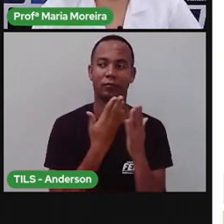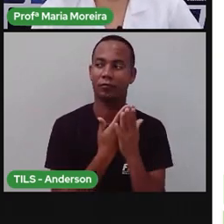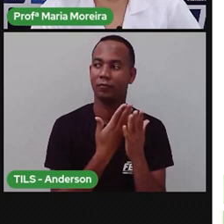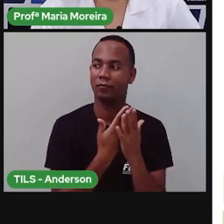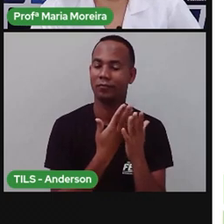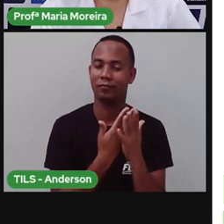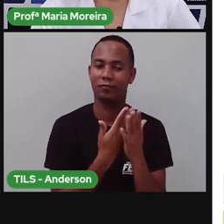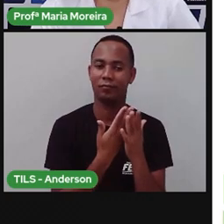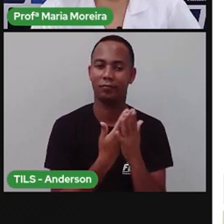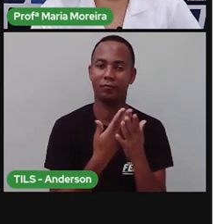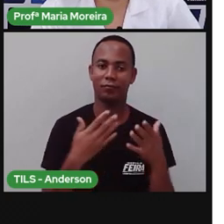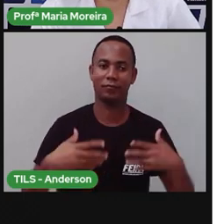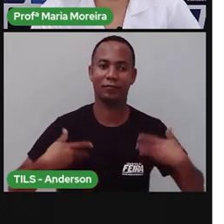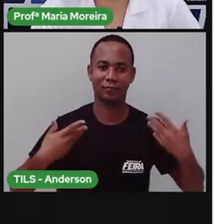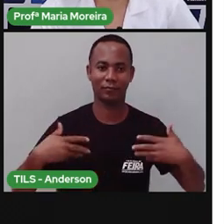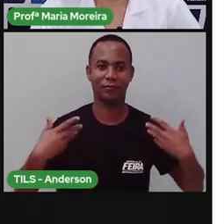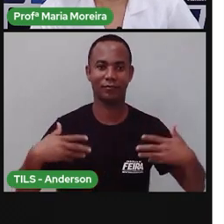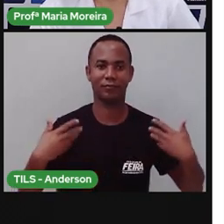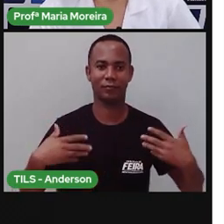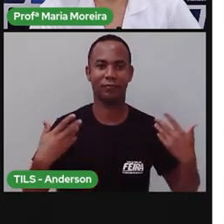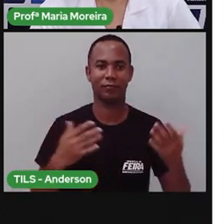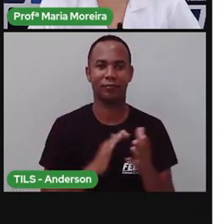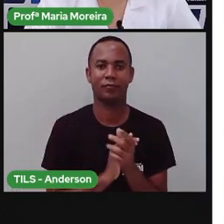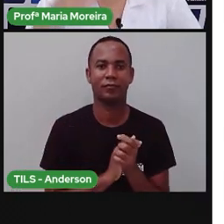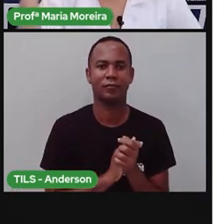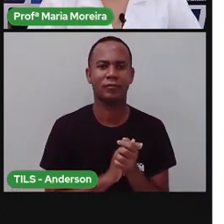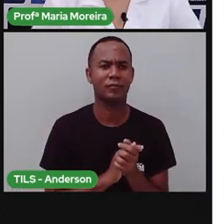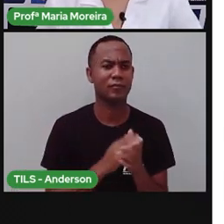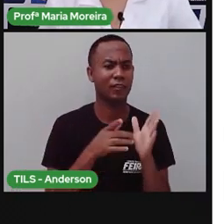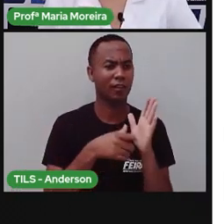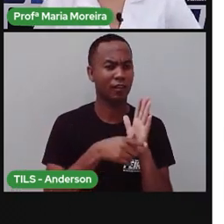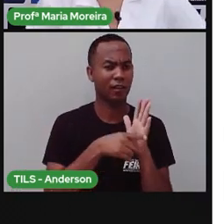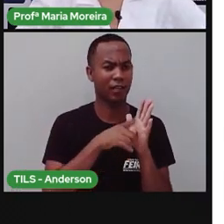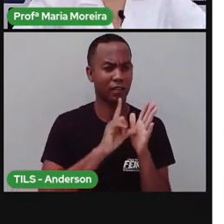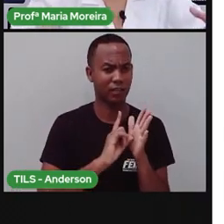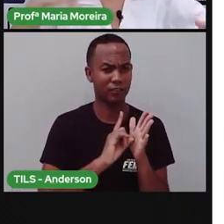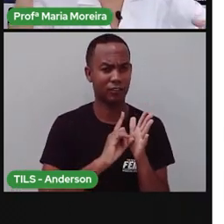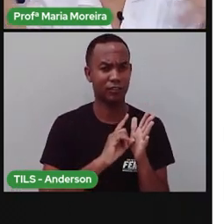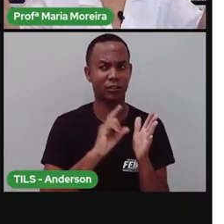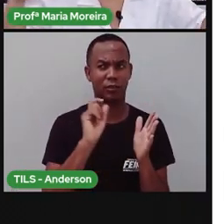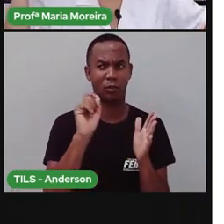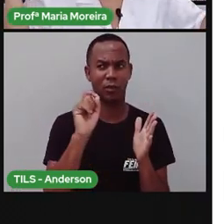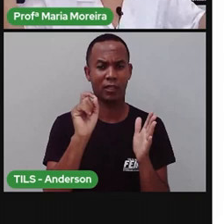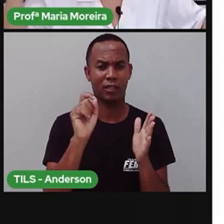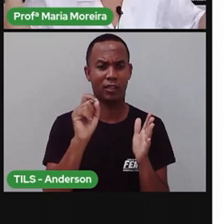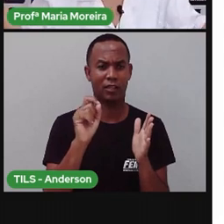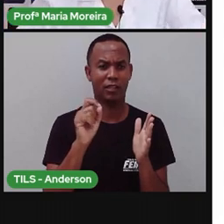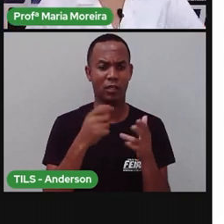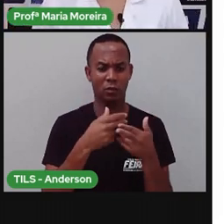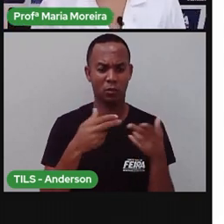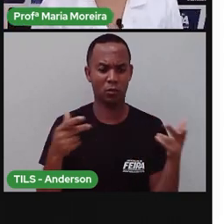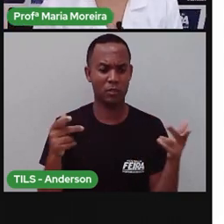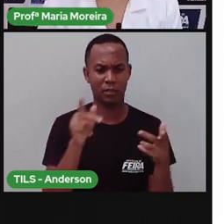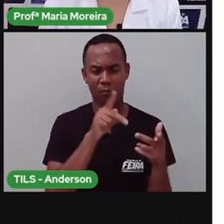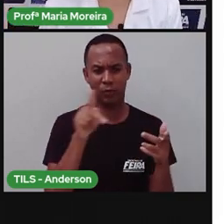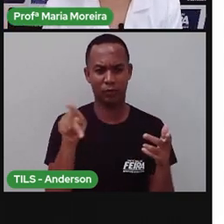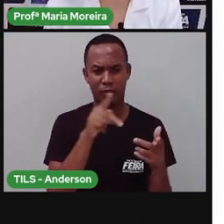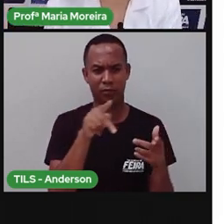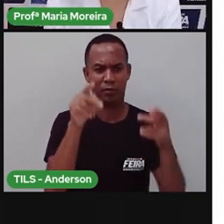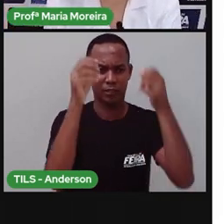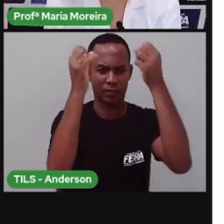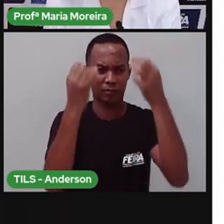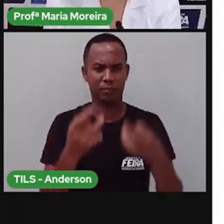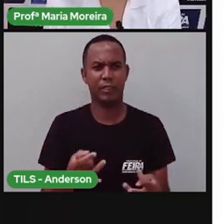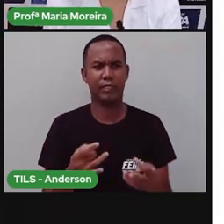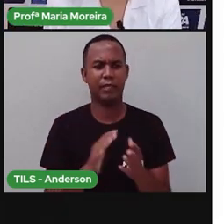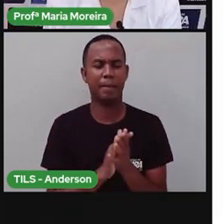e a empolgação lá em cima. Bom, antes de começar, né, todas aquelas coisas que a Pro traz aí para vocês, ela vai